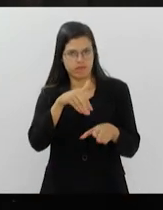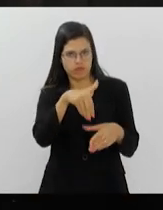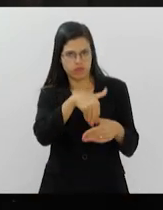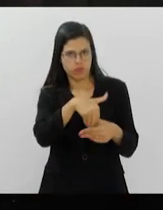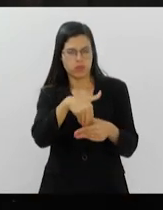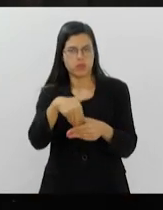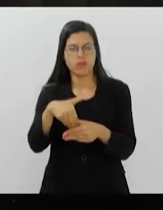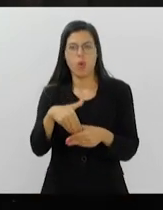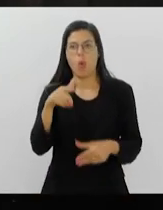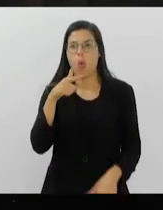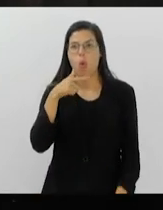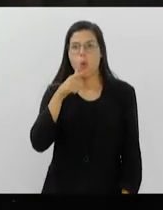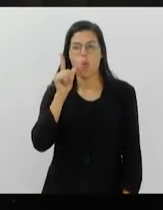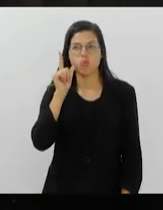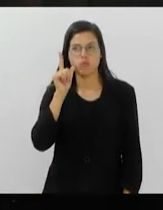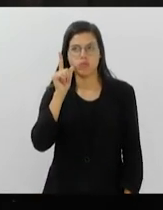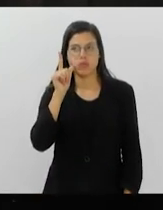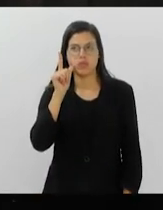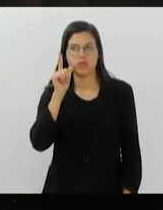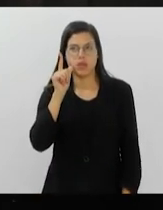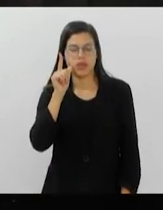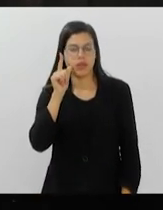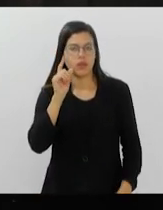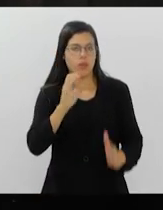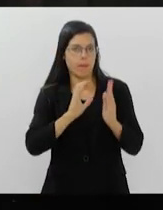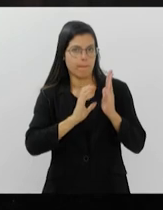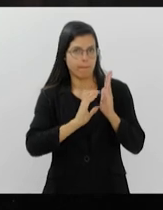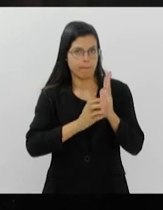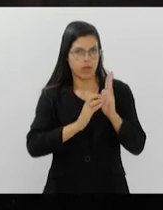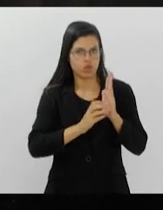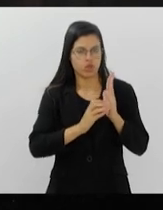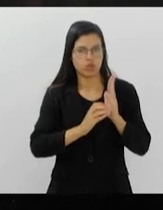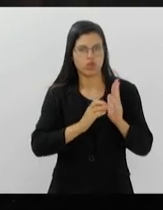foi uma eleição que o Partido Republicano